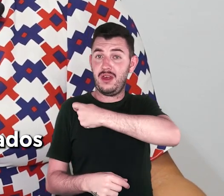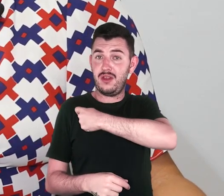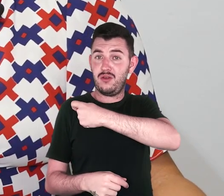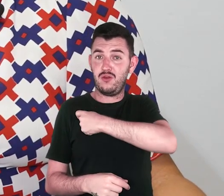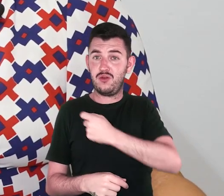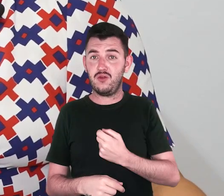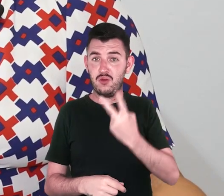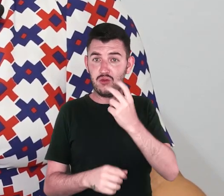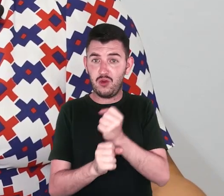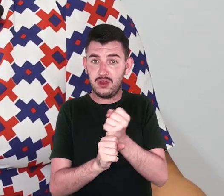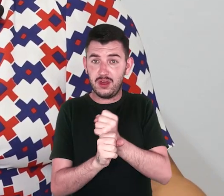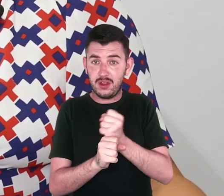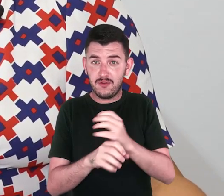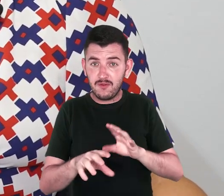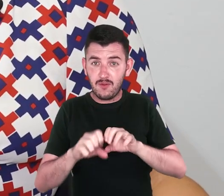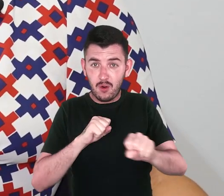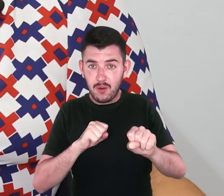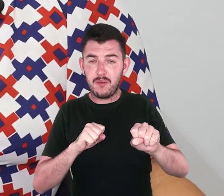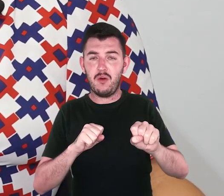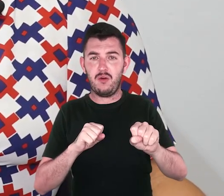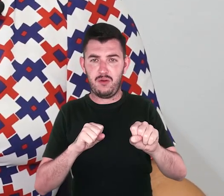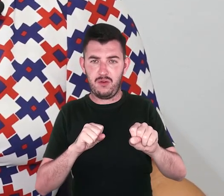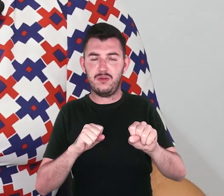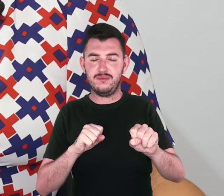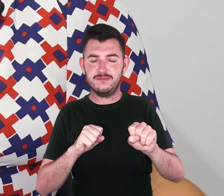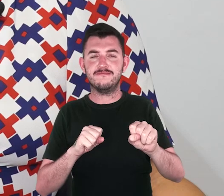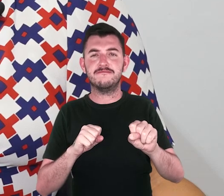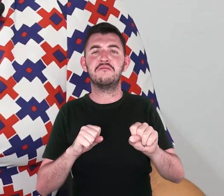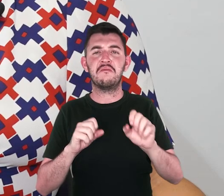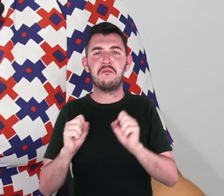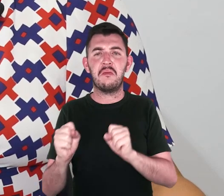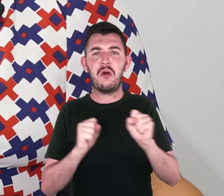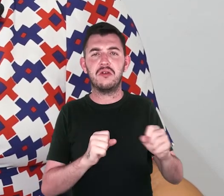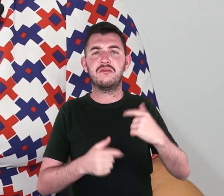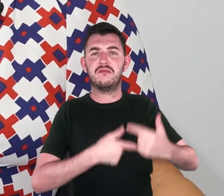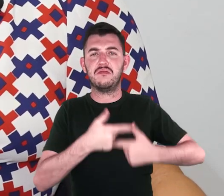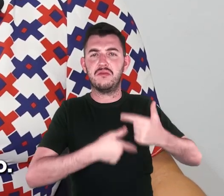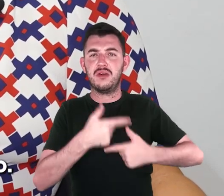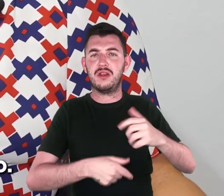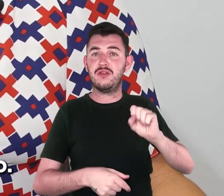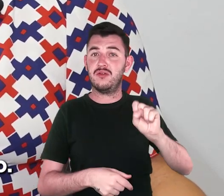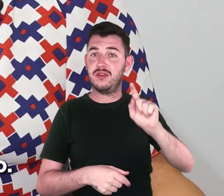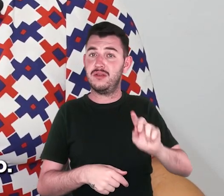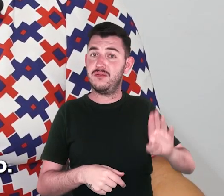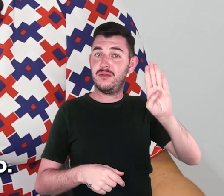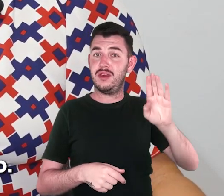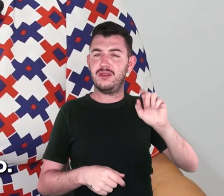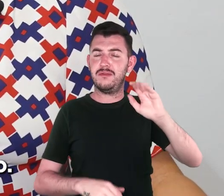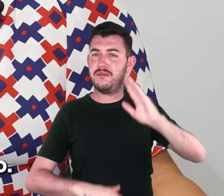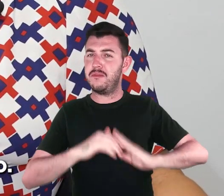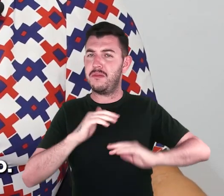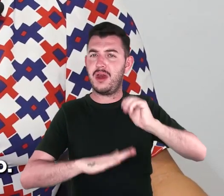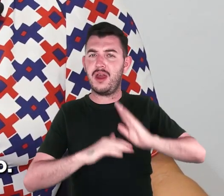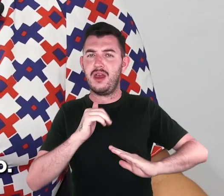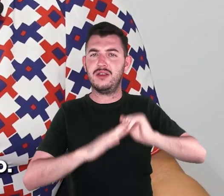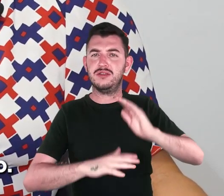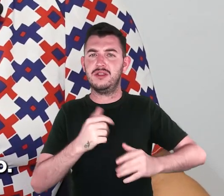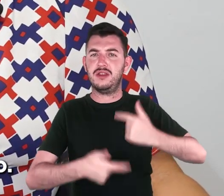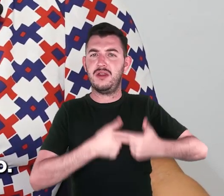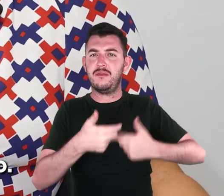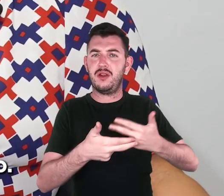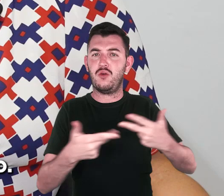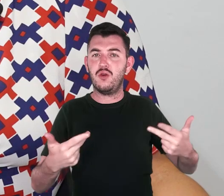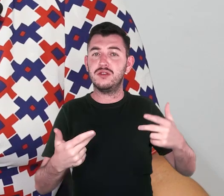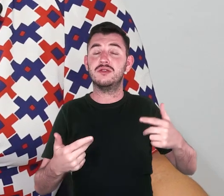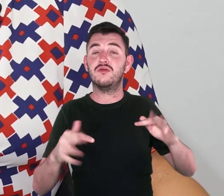dois anos de formado para essa edição, eles fiquem no Serviço Geológico com todas as práticas e no final eles têm